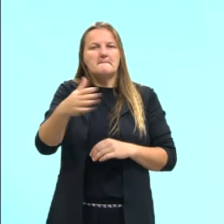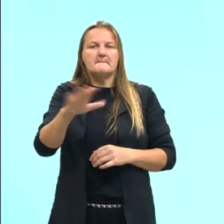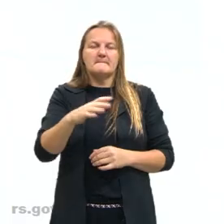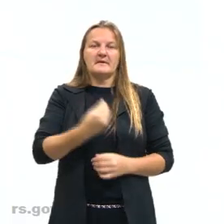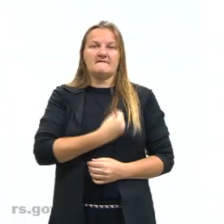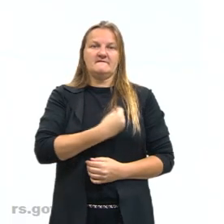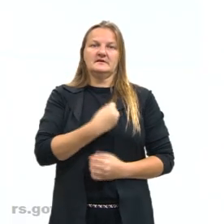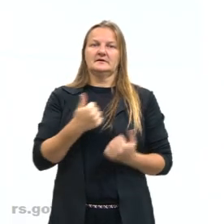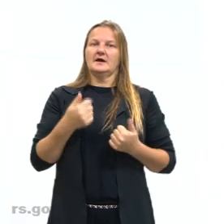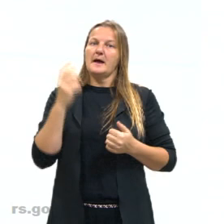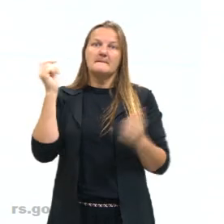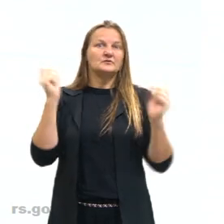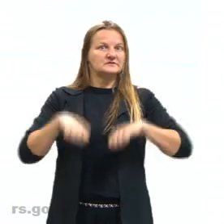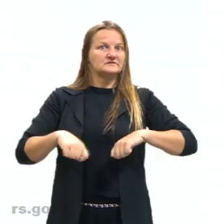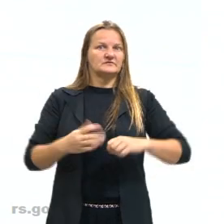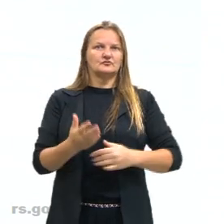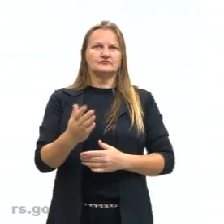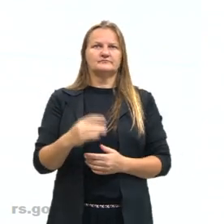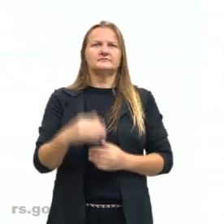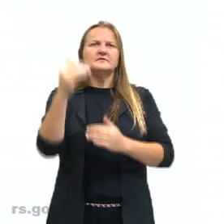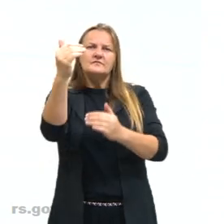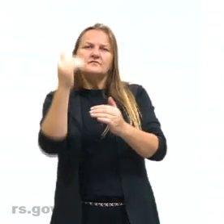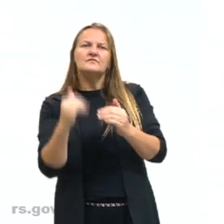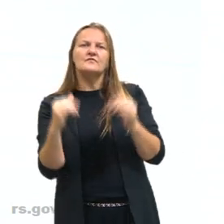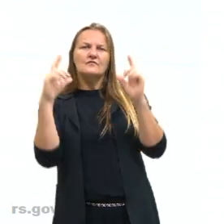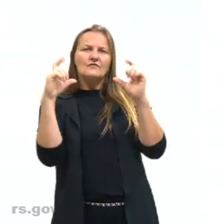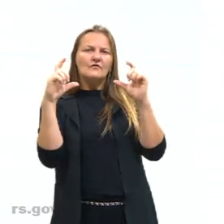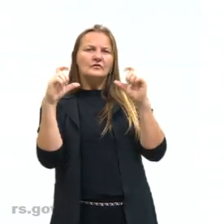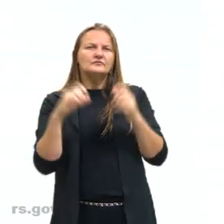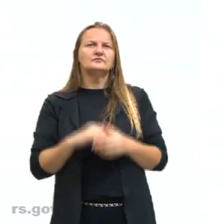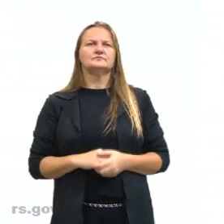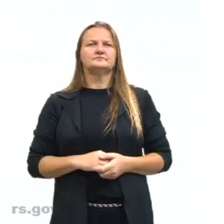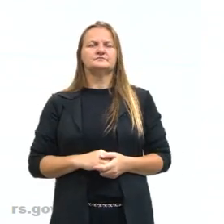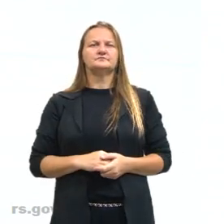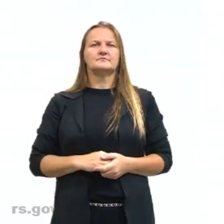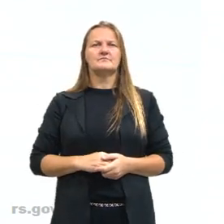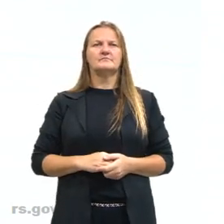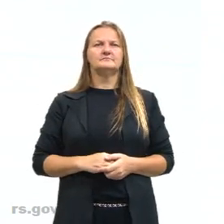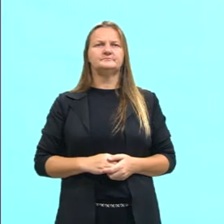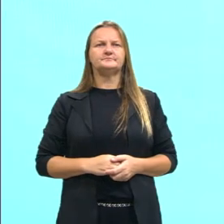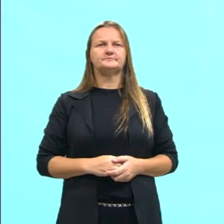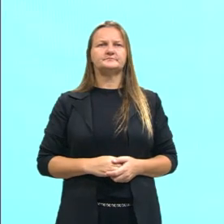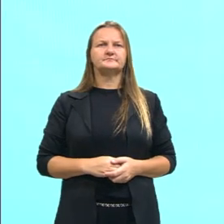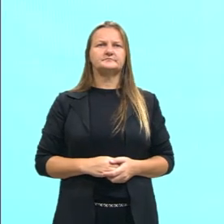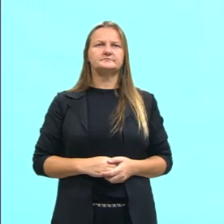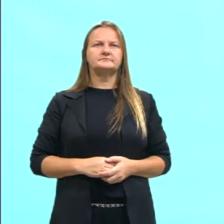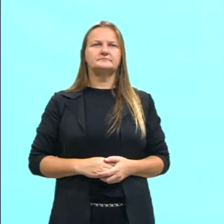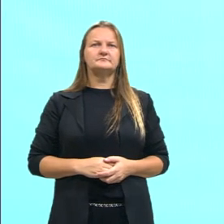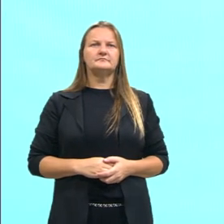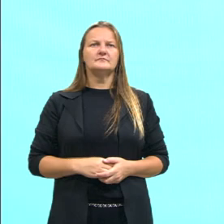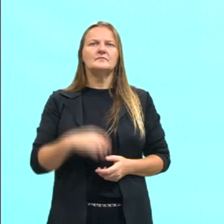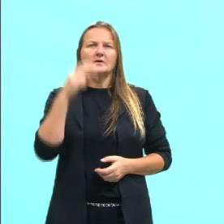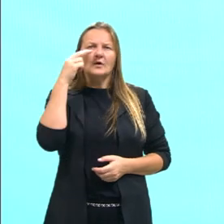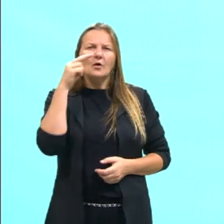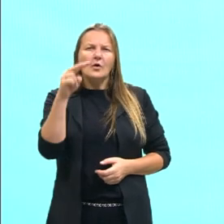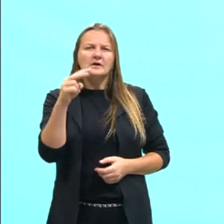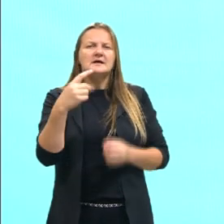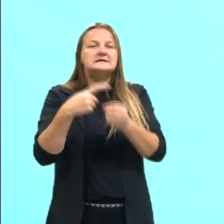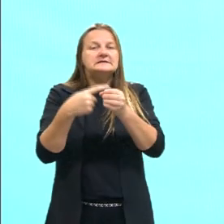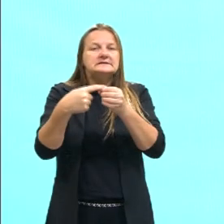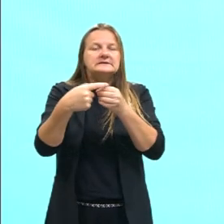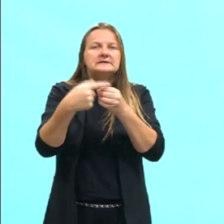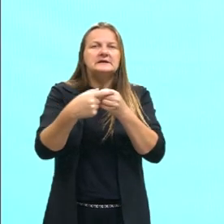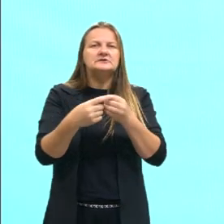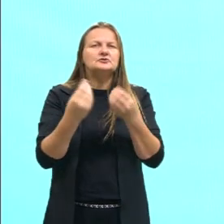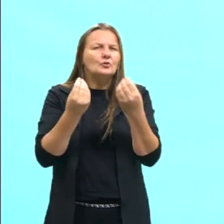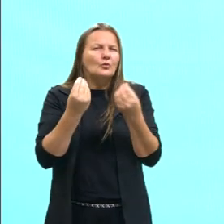Outra coisa que eu trago pra vocês é essa aqui de baixo, né, essa aqui de baixo, né, a gente tá vendo, olha lá, ó, isso mostra pra